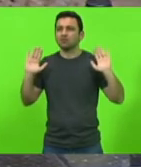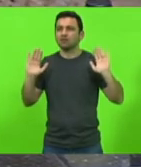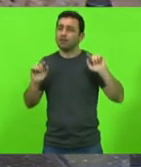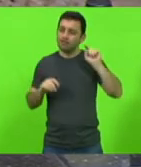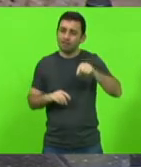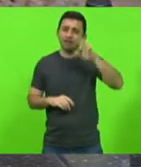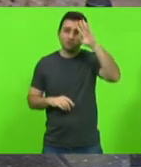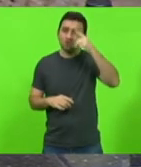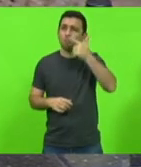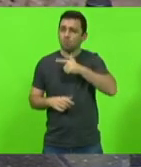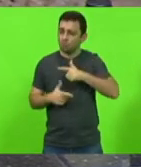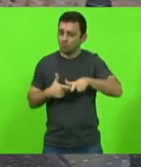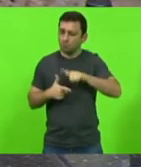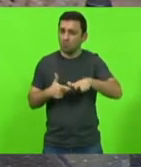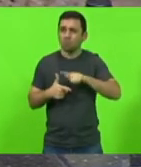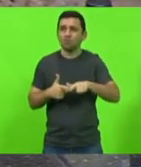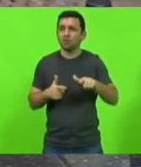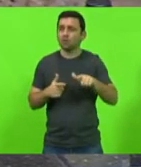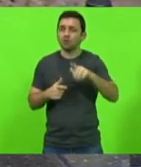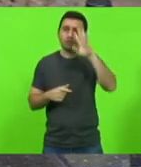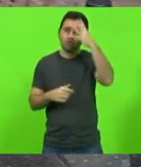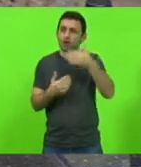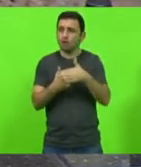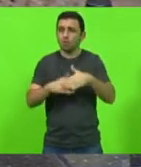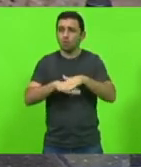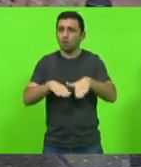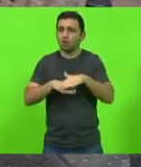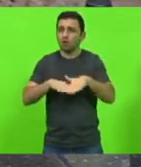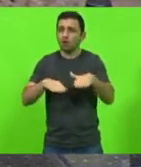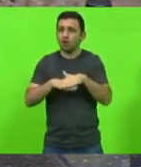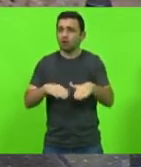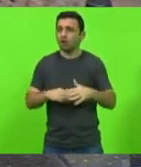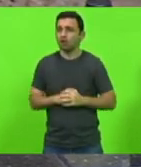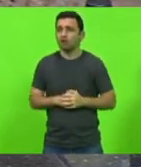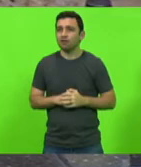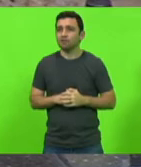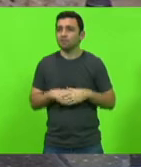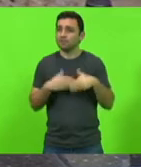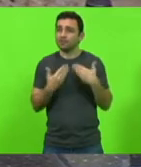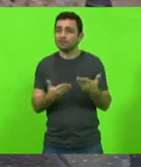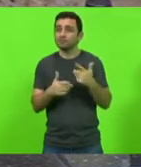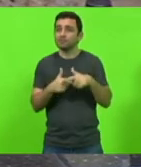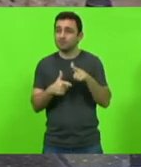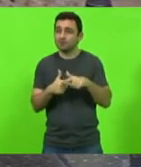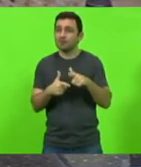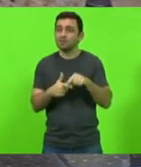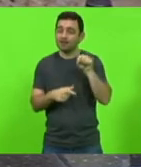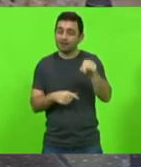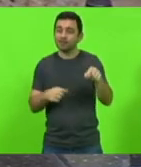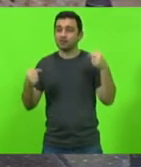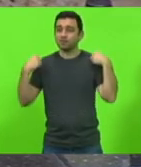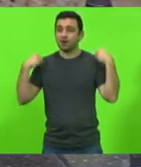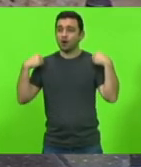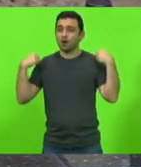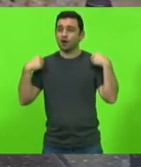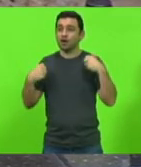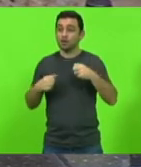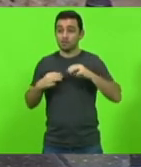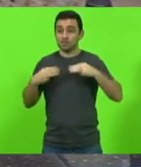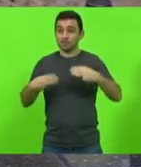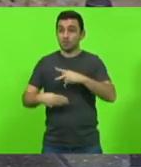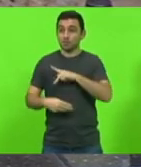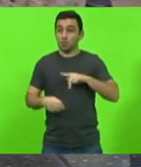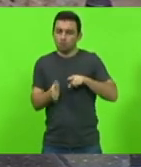resolveu o problema ele resolveu um problema que estava acontecendo em Chapecó e o Ministério Público quer